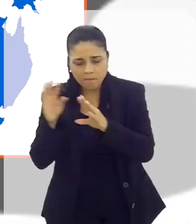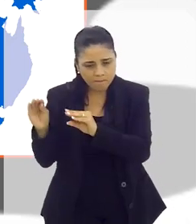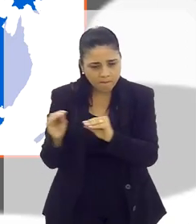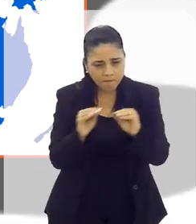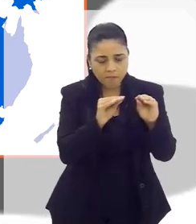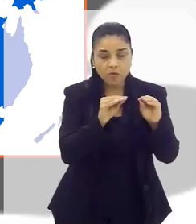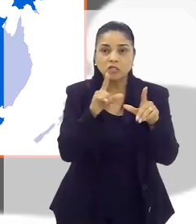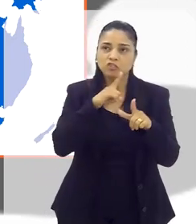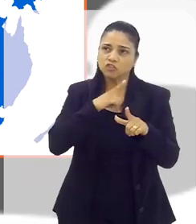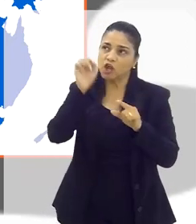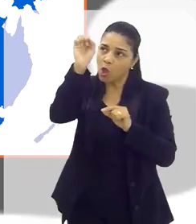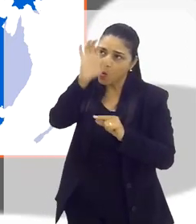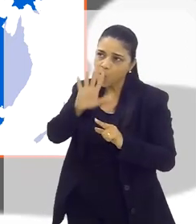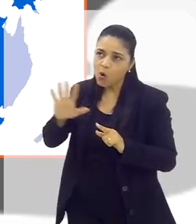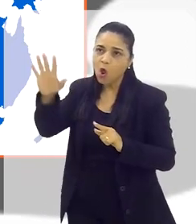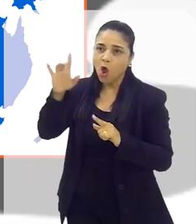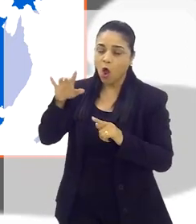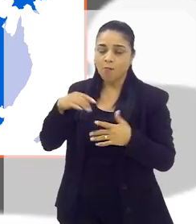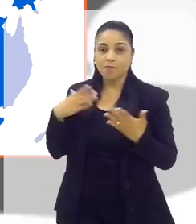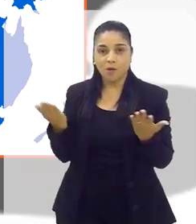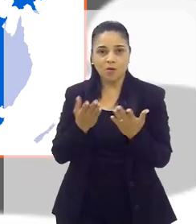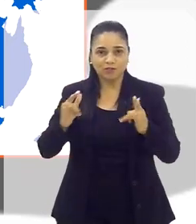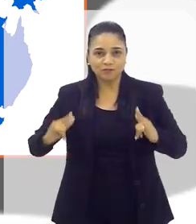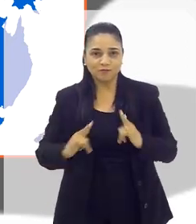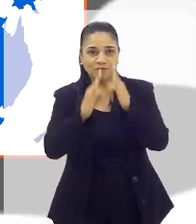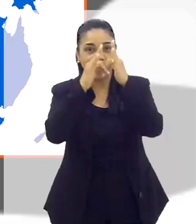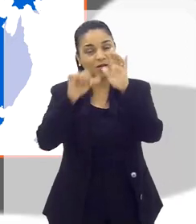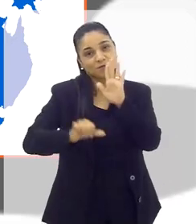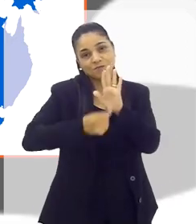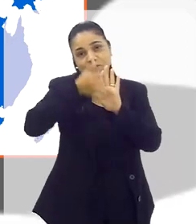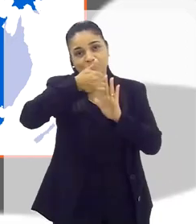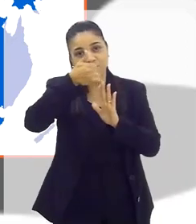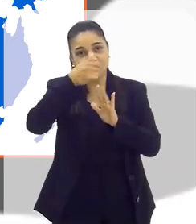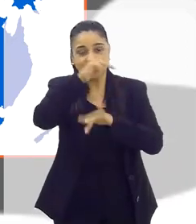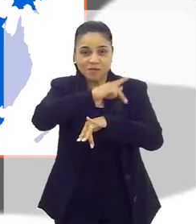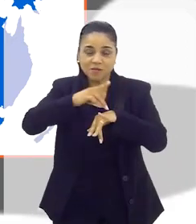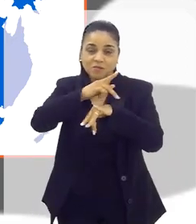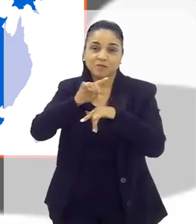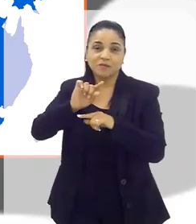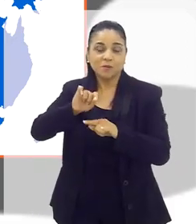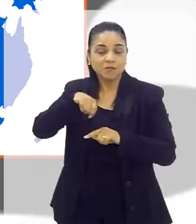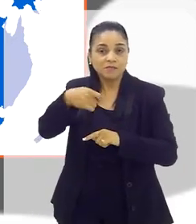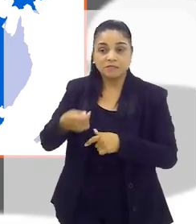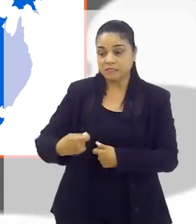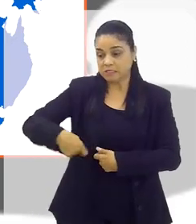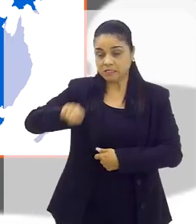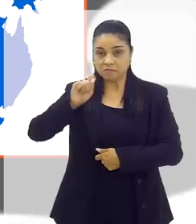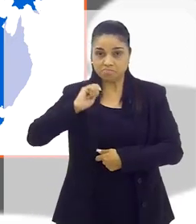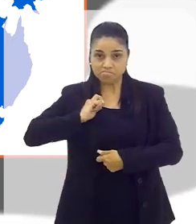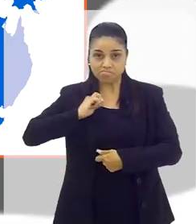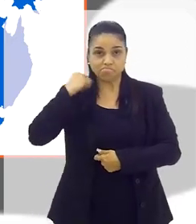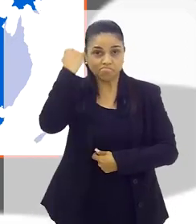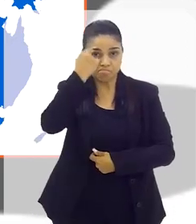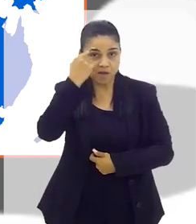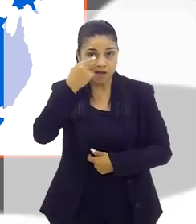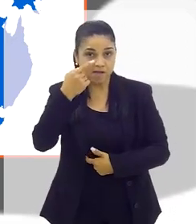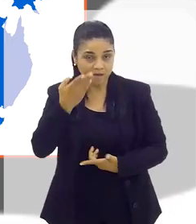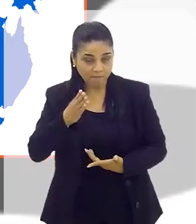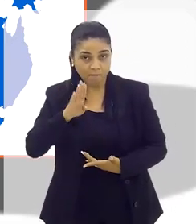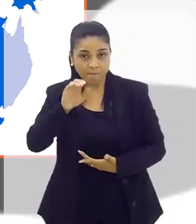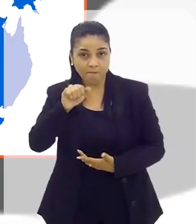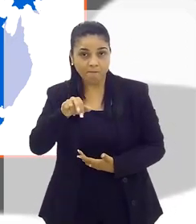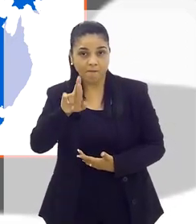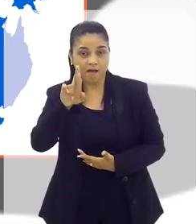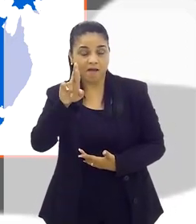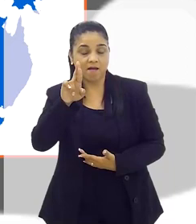período em que a Europa era o destino. Então, o número um é Paris até hoje, depois seguido da Espanha e Barcelona. Mas, nota-se